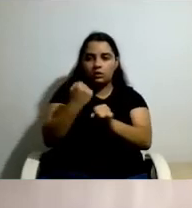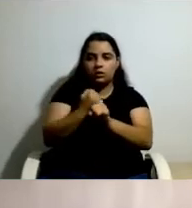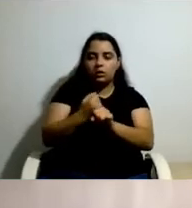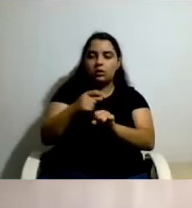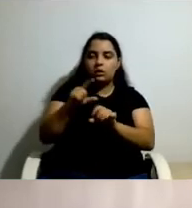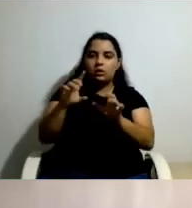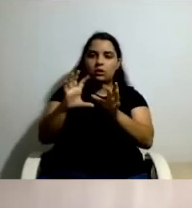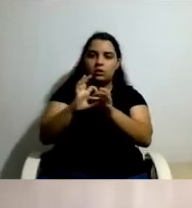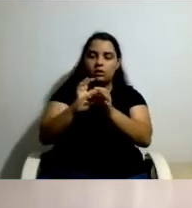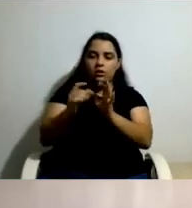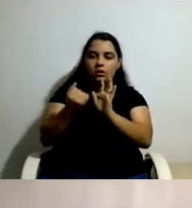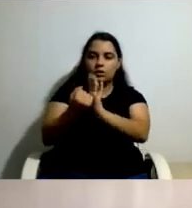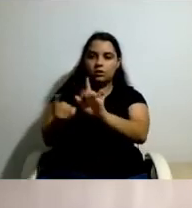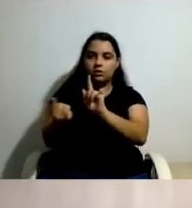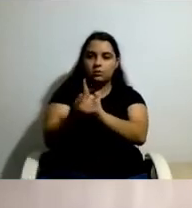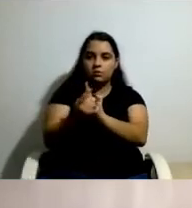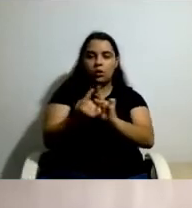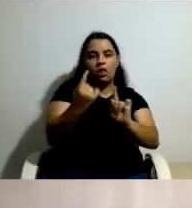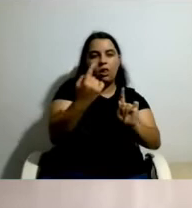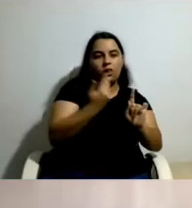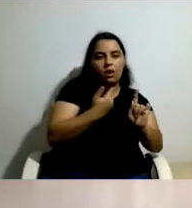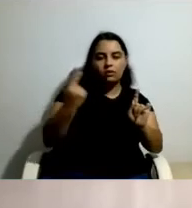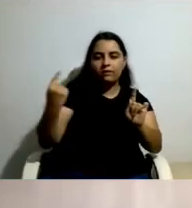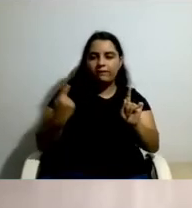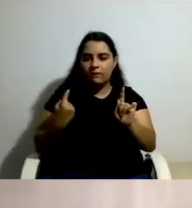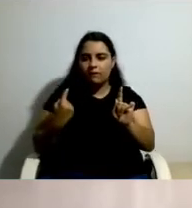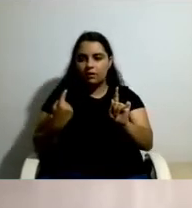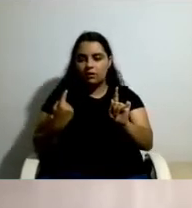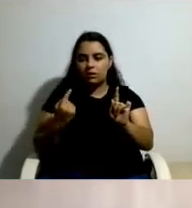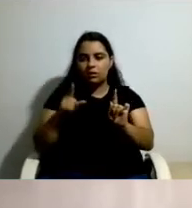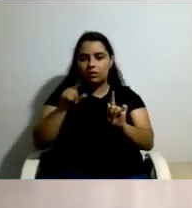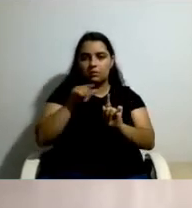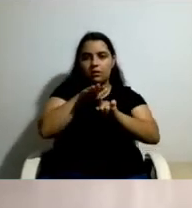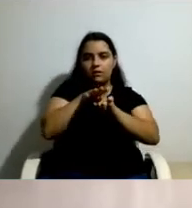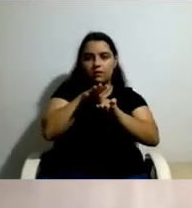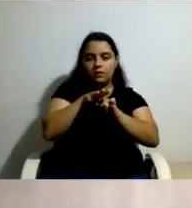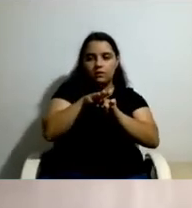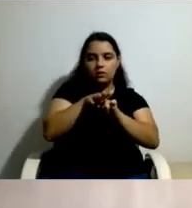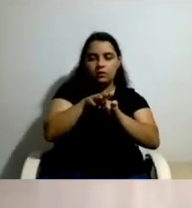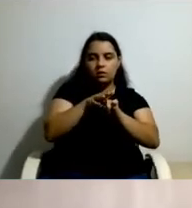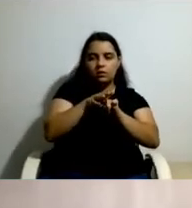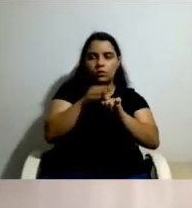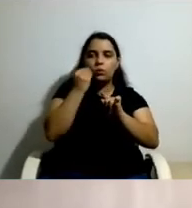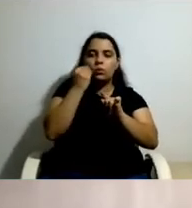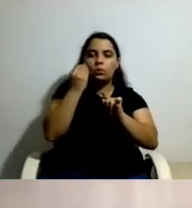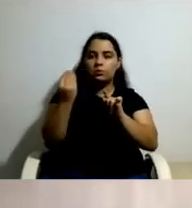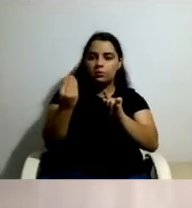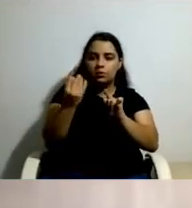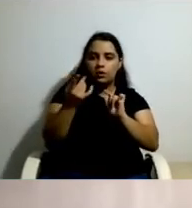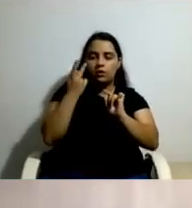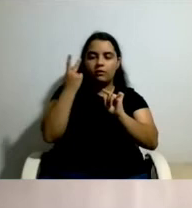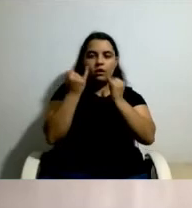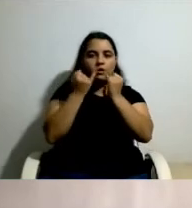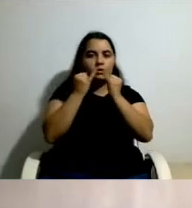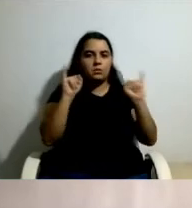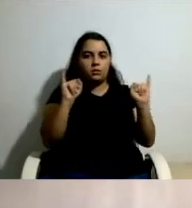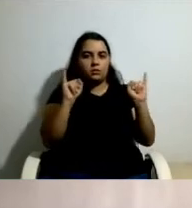daquilo que são os seus direitos e deveres e impactos das próprias formas de implementar a vida independente das pessoas com